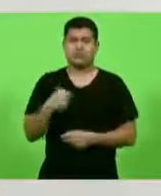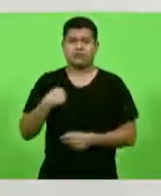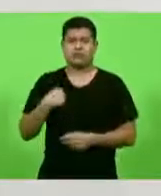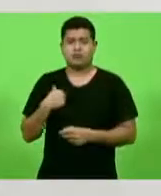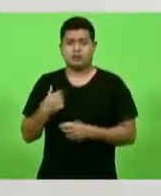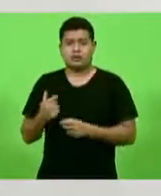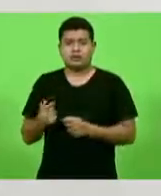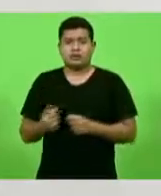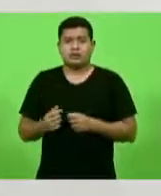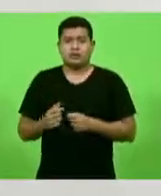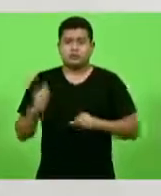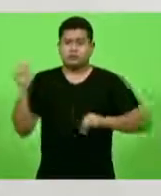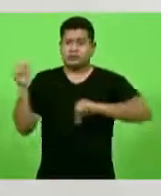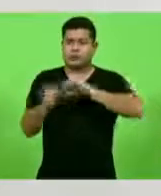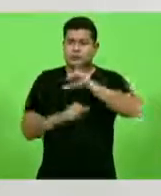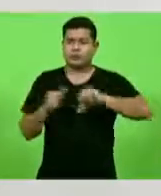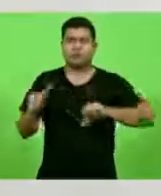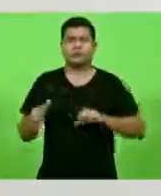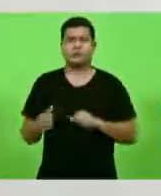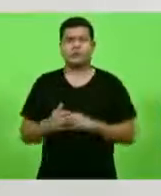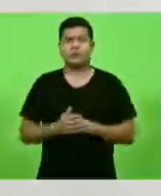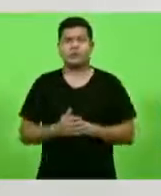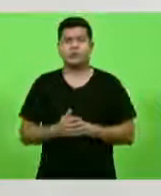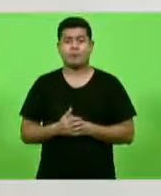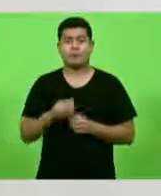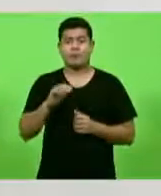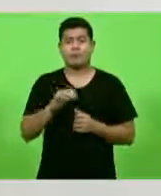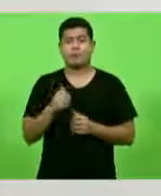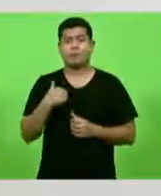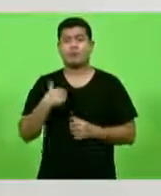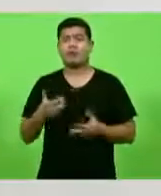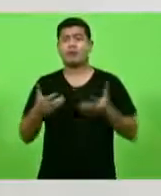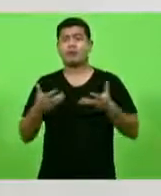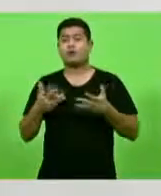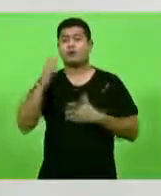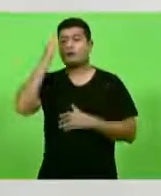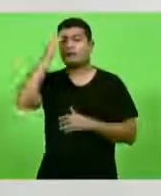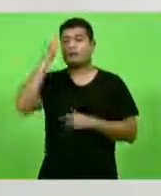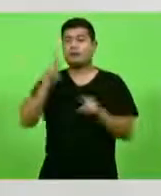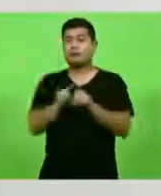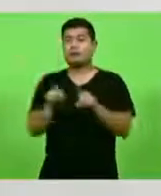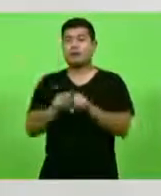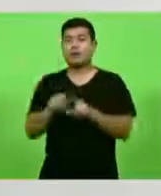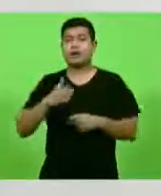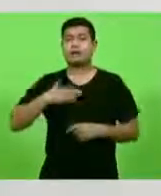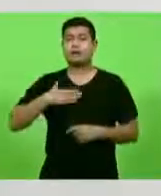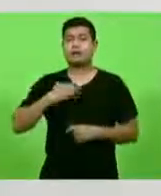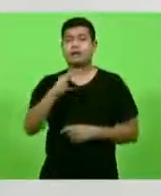em cima do Porto de São Francisco. Agora eu quero saber onde é que está a minha CPI.